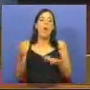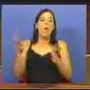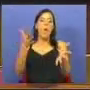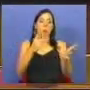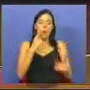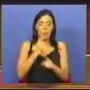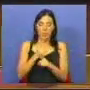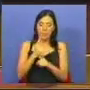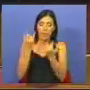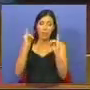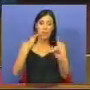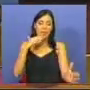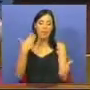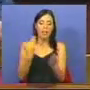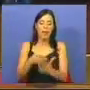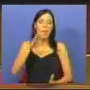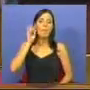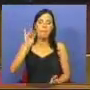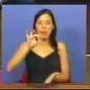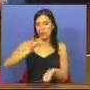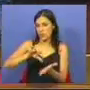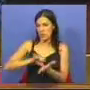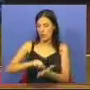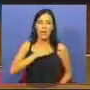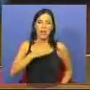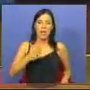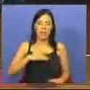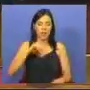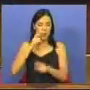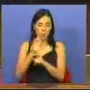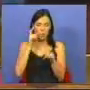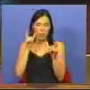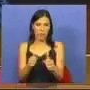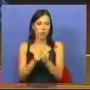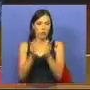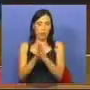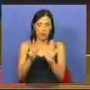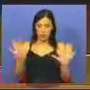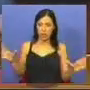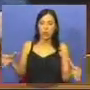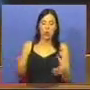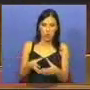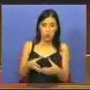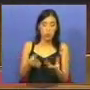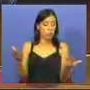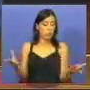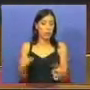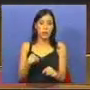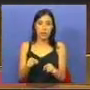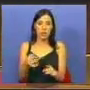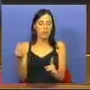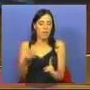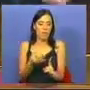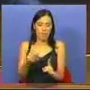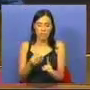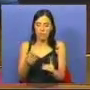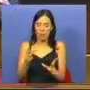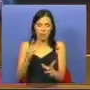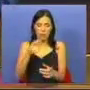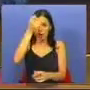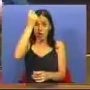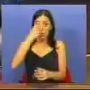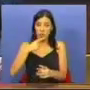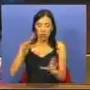levam essas independências dos bancos centrais, das entidades de supervisão, todas elas em conjunto. Porque isso foi uma cambalhota